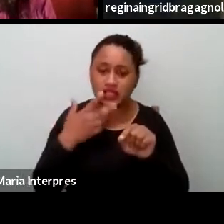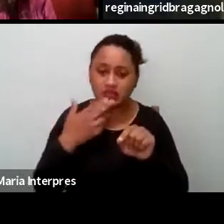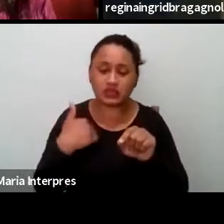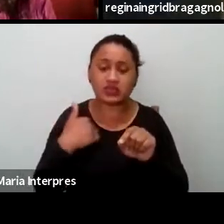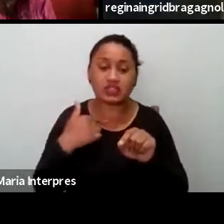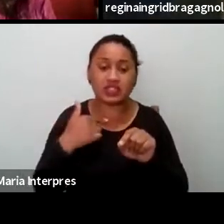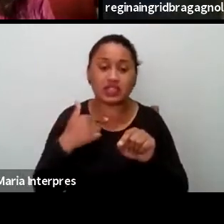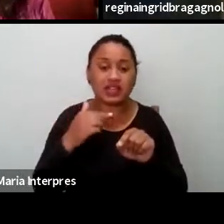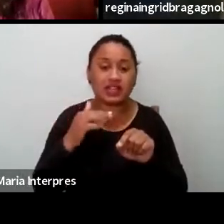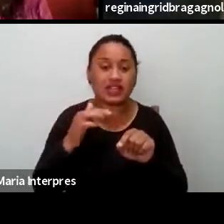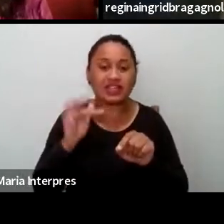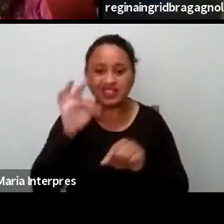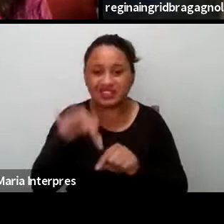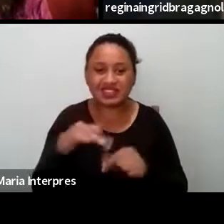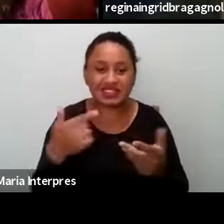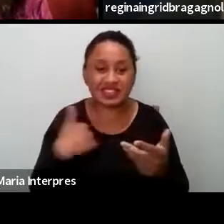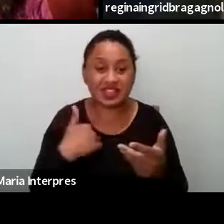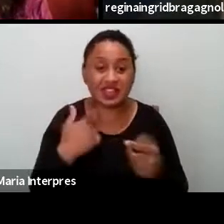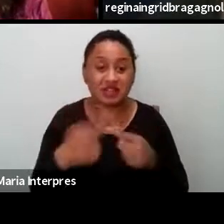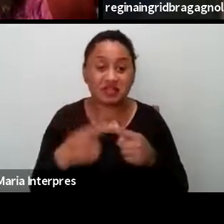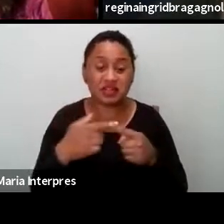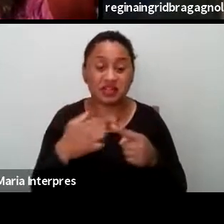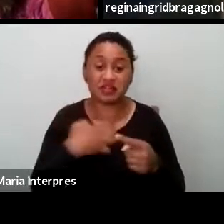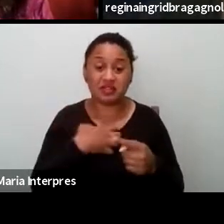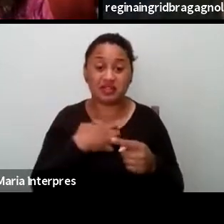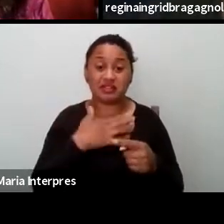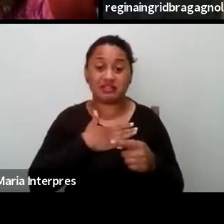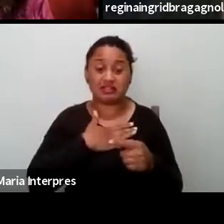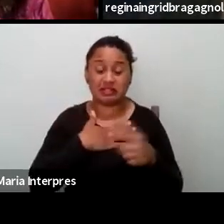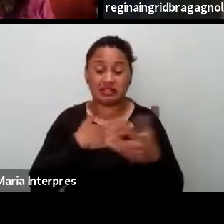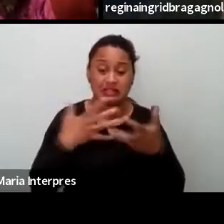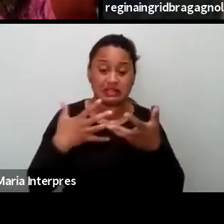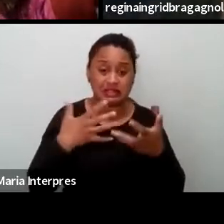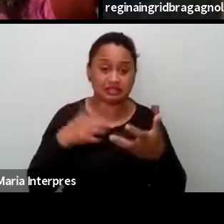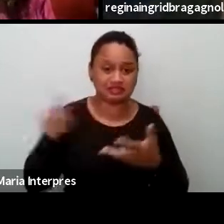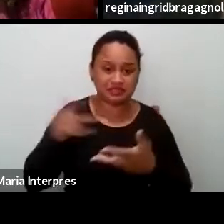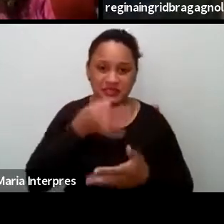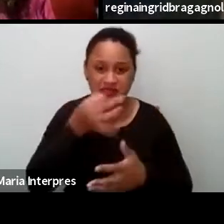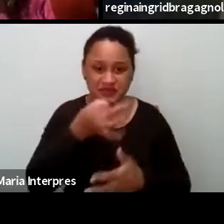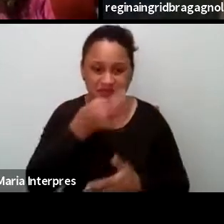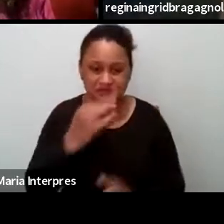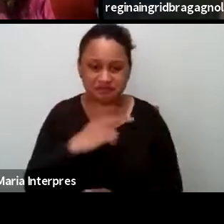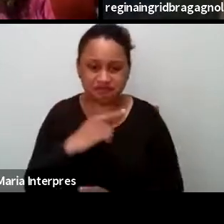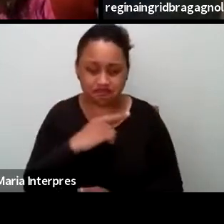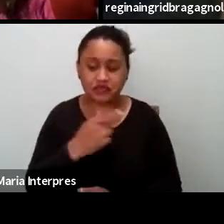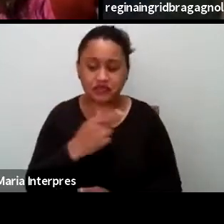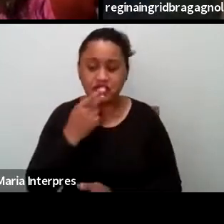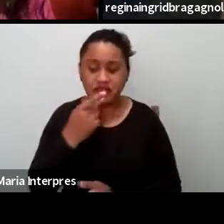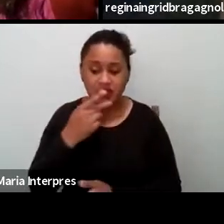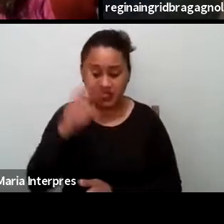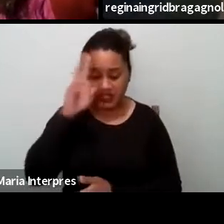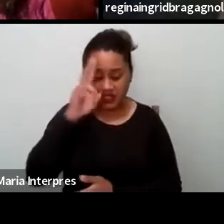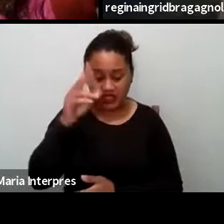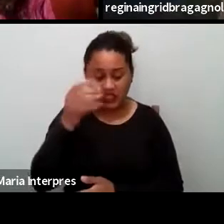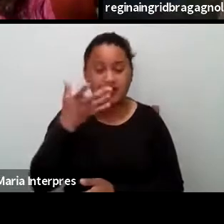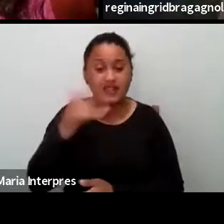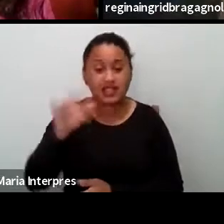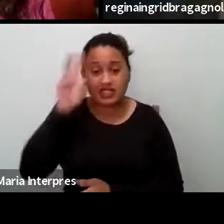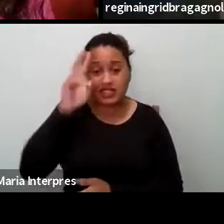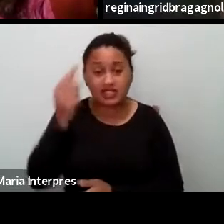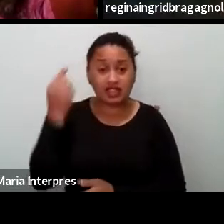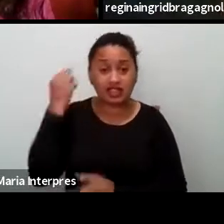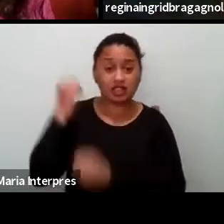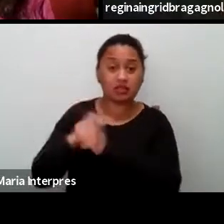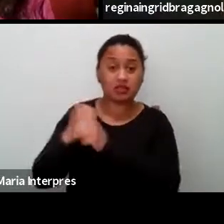queria dar essa devoutiva, assim, porque mexeu comigo também, né? Então, quando ele diz que as crianças se lembram de 2019 e não de